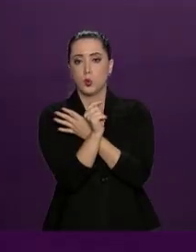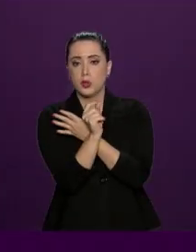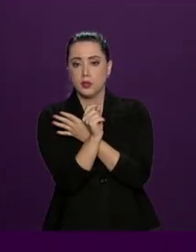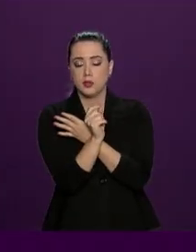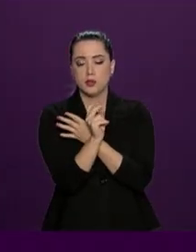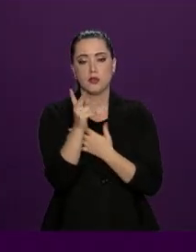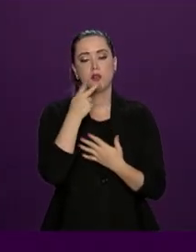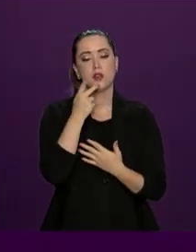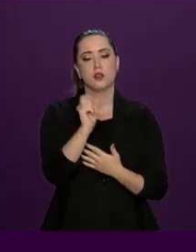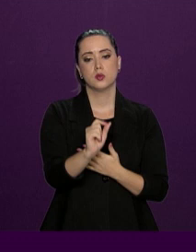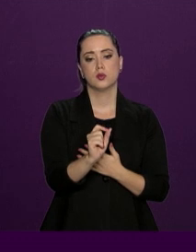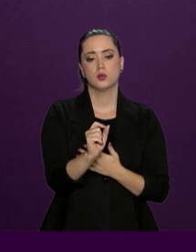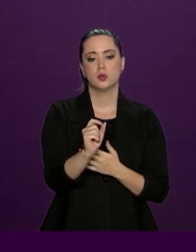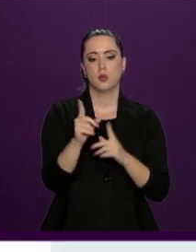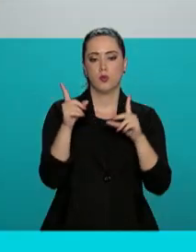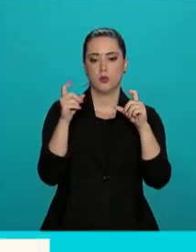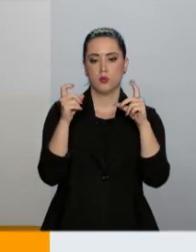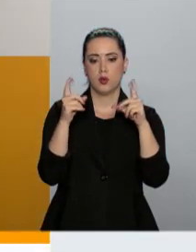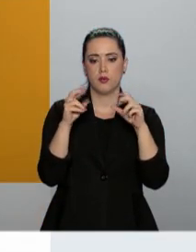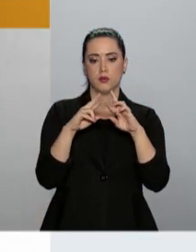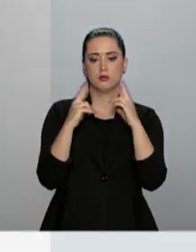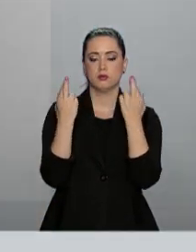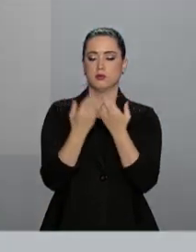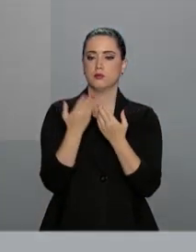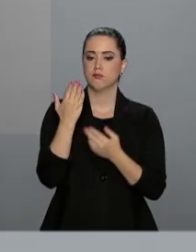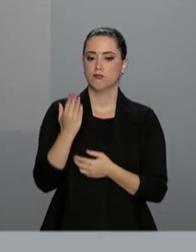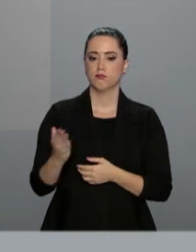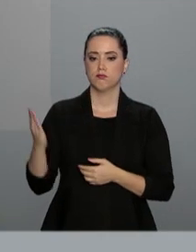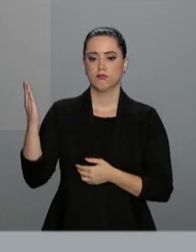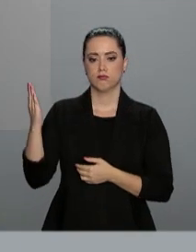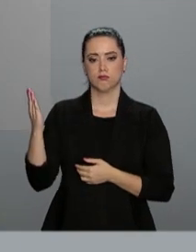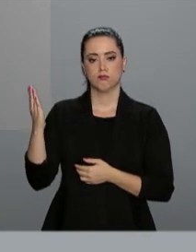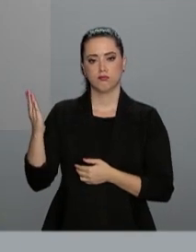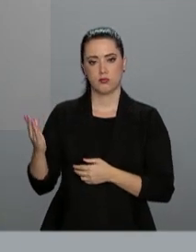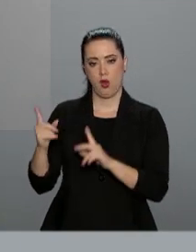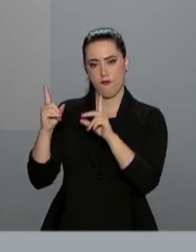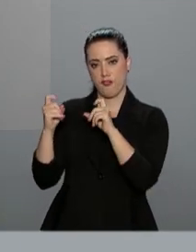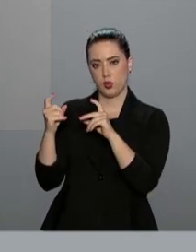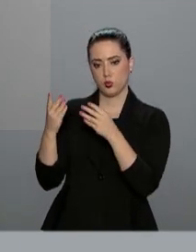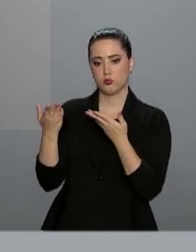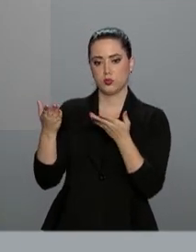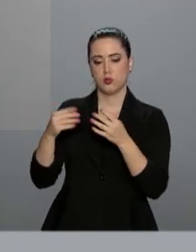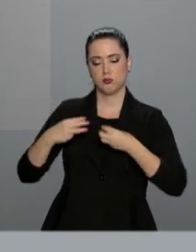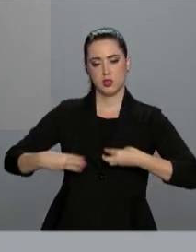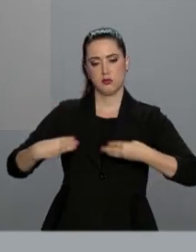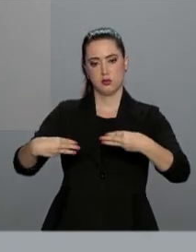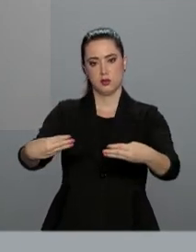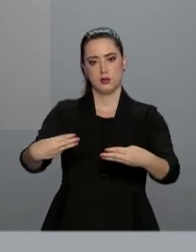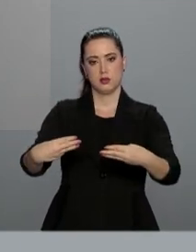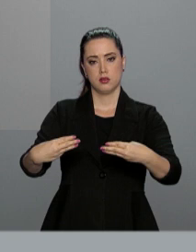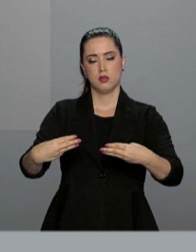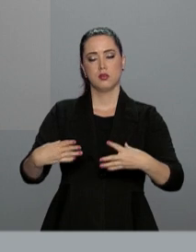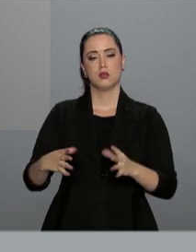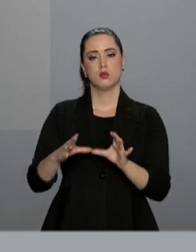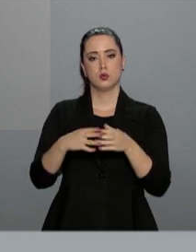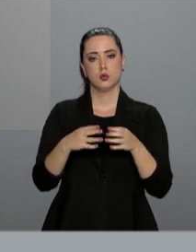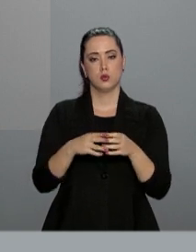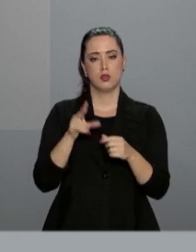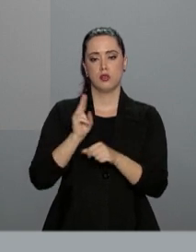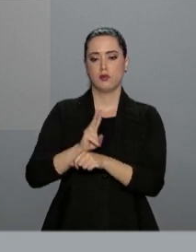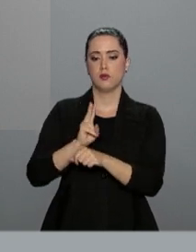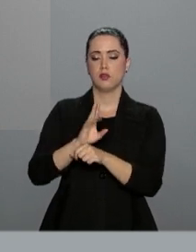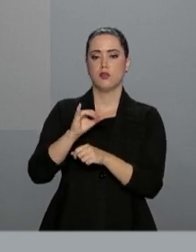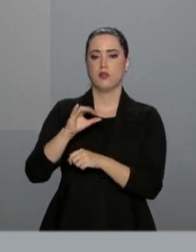Bolsonaro publicou uma foto dessa reunião. A foto realizada entre ele e os representantes dos Ministérios da